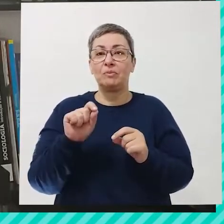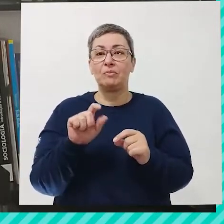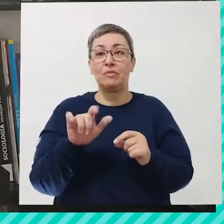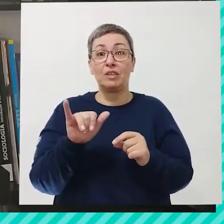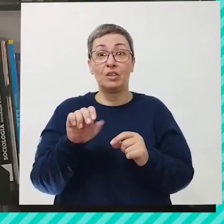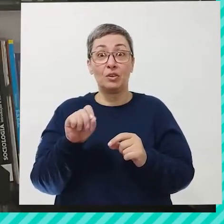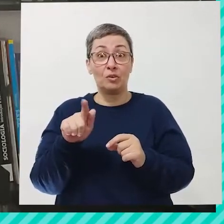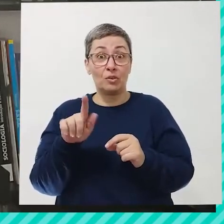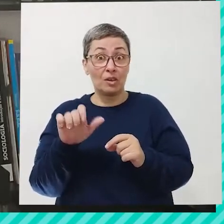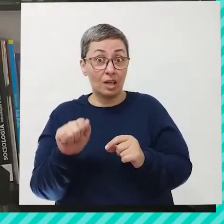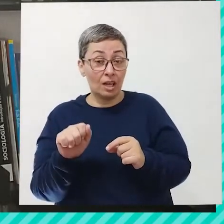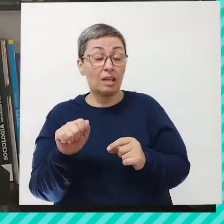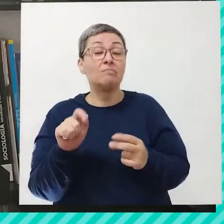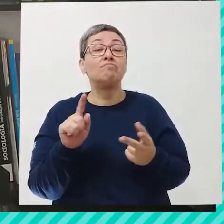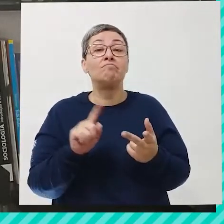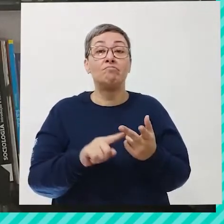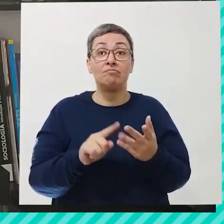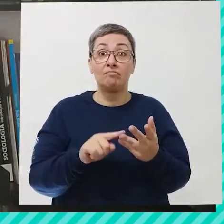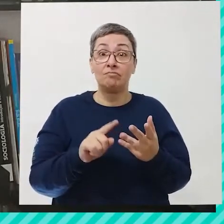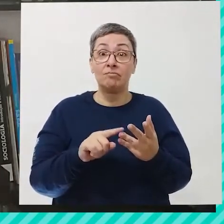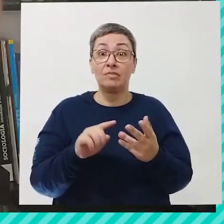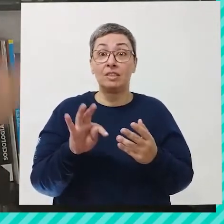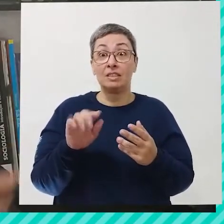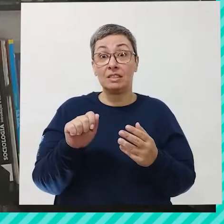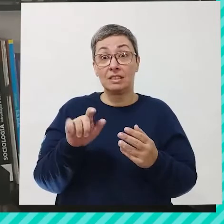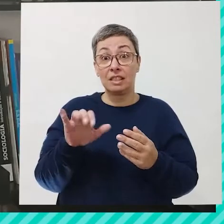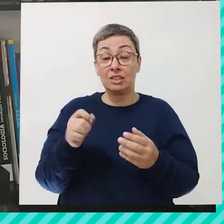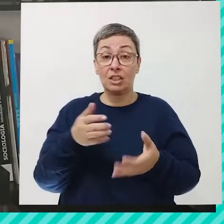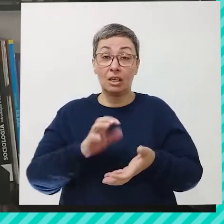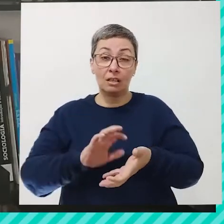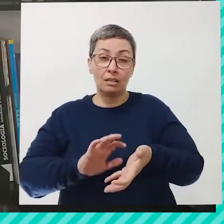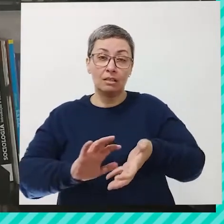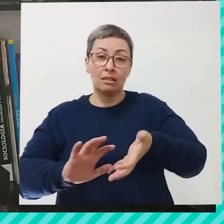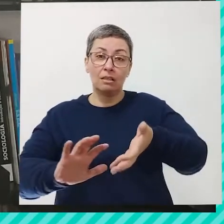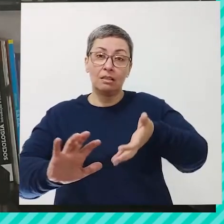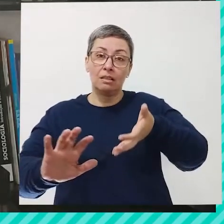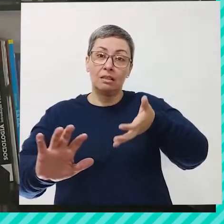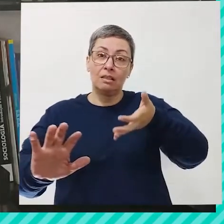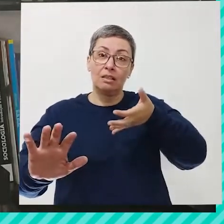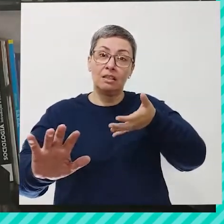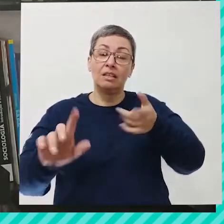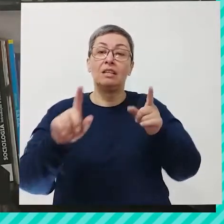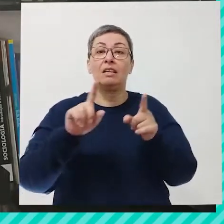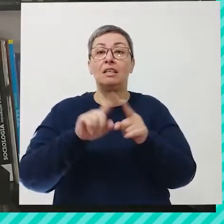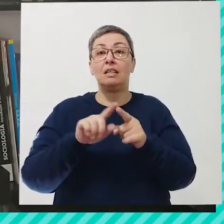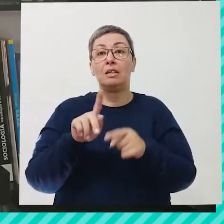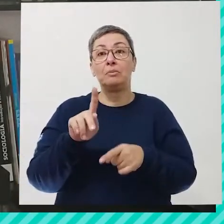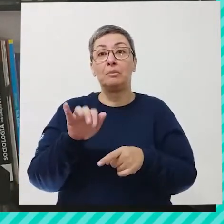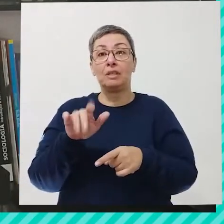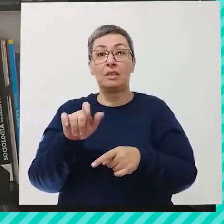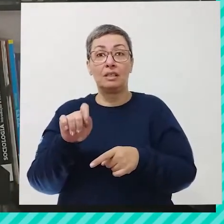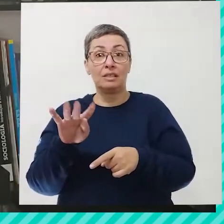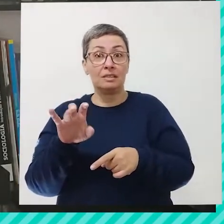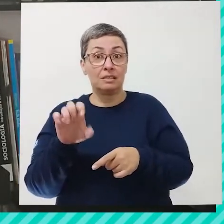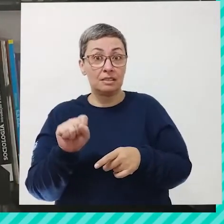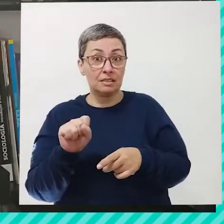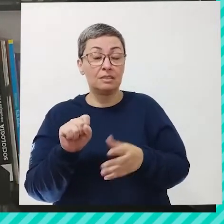yoga, também é uma atividade alternativa, o tai chi chuan, tem também o pilates,